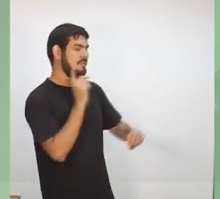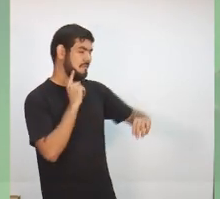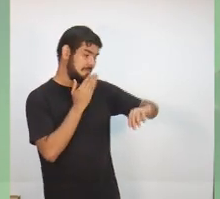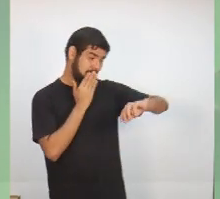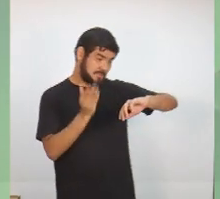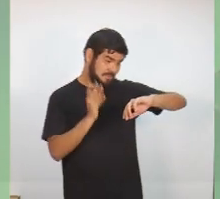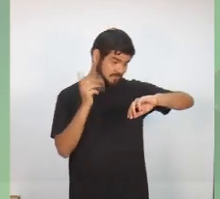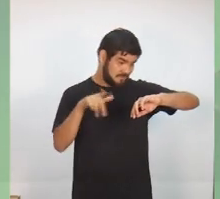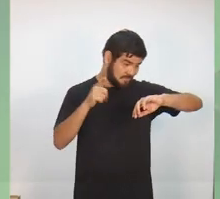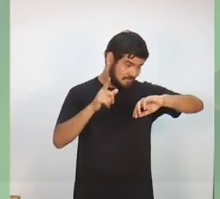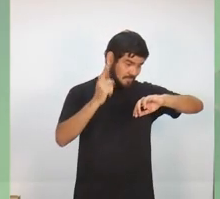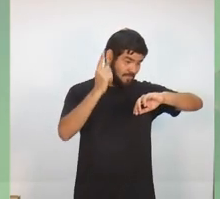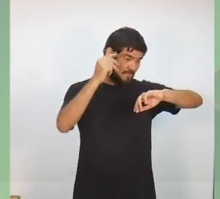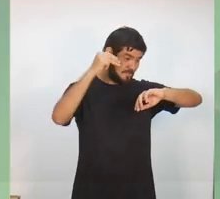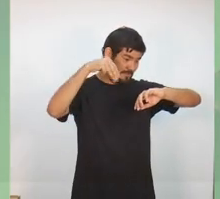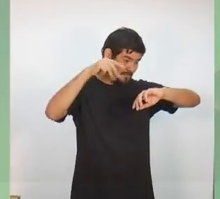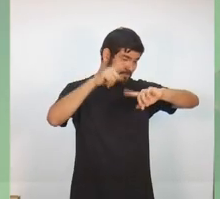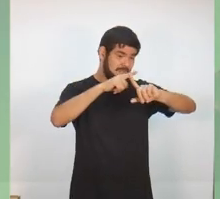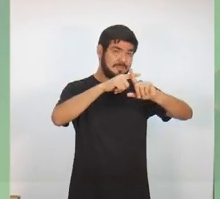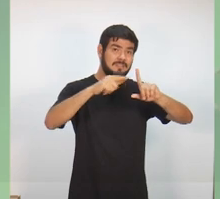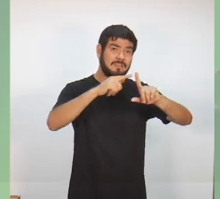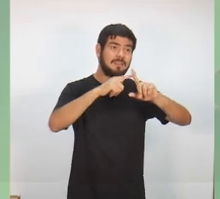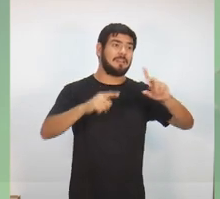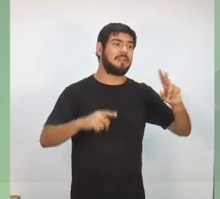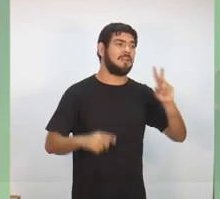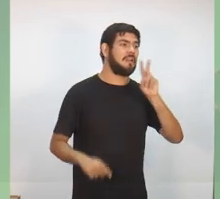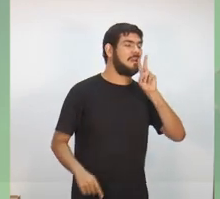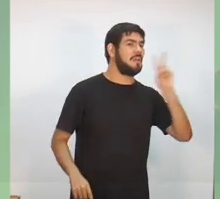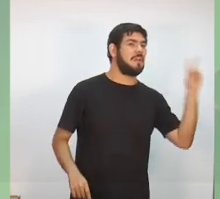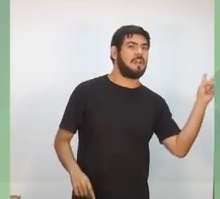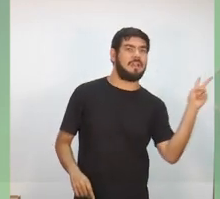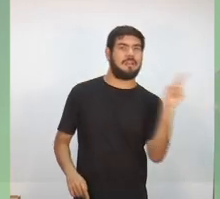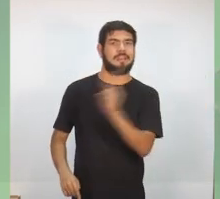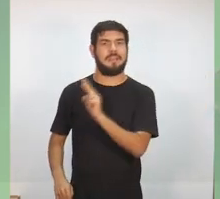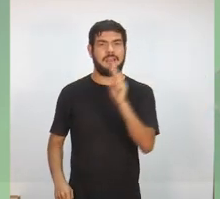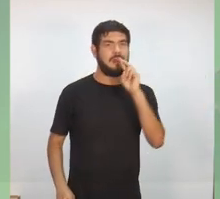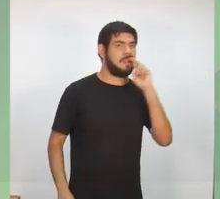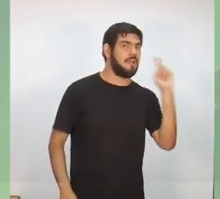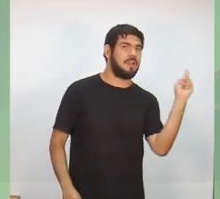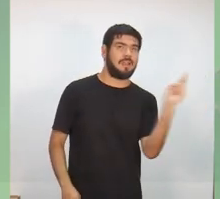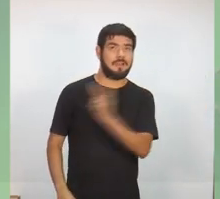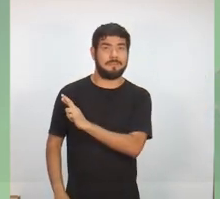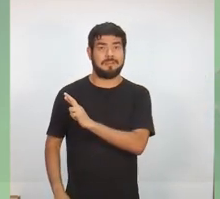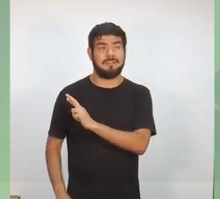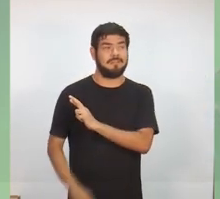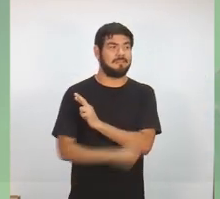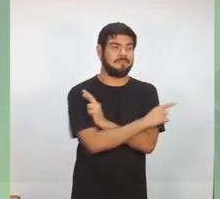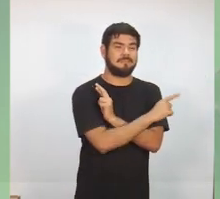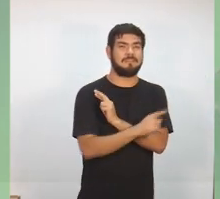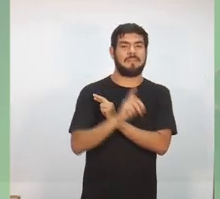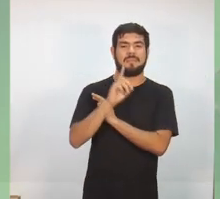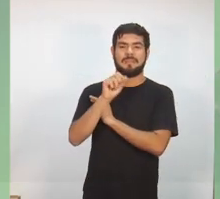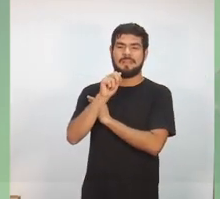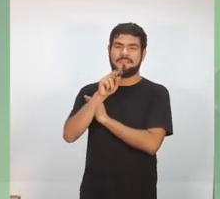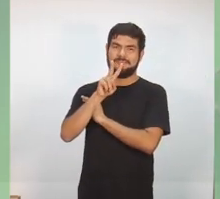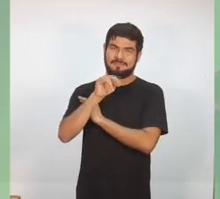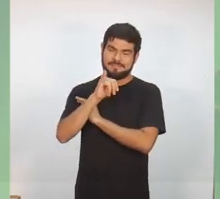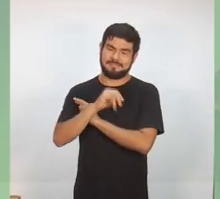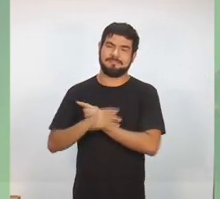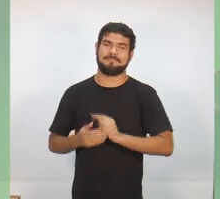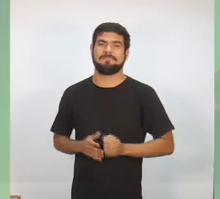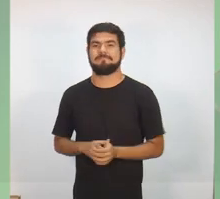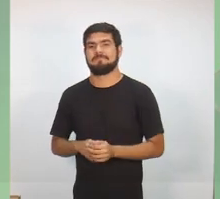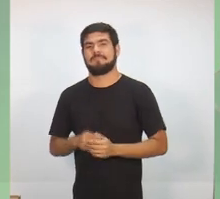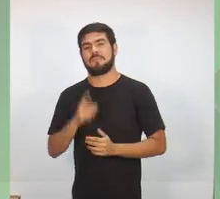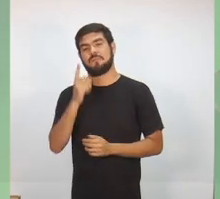cantinho superior. Um minuto e trinta é o tempo da réplica do candidato Davi Almeida. Nesse momento, um minuto e trinta. Candidato Davi